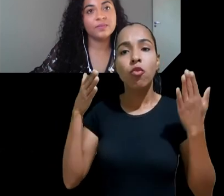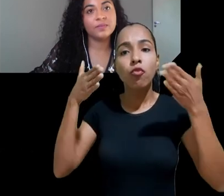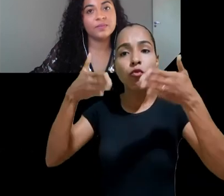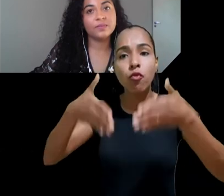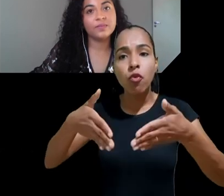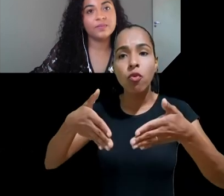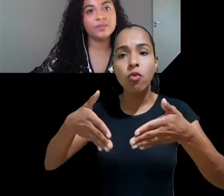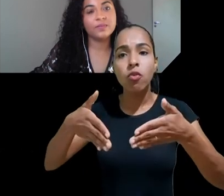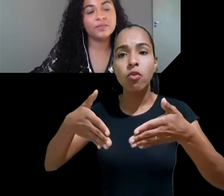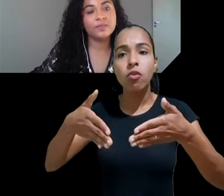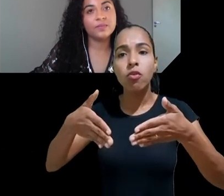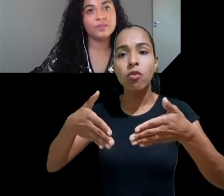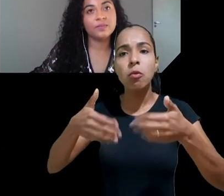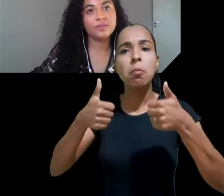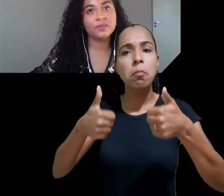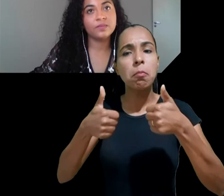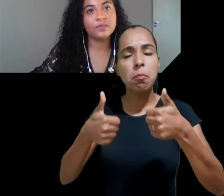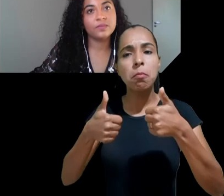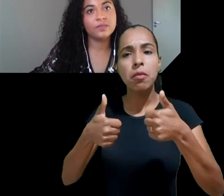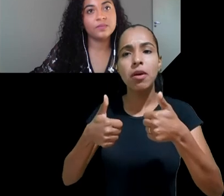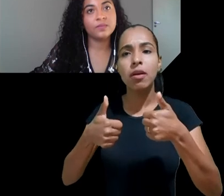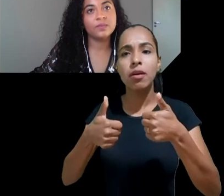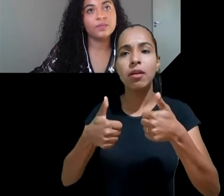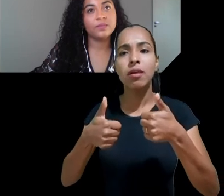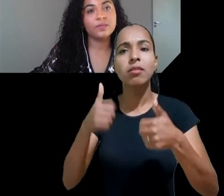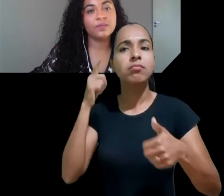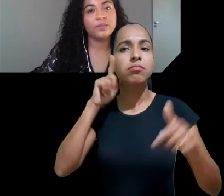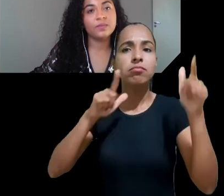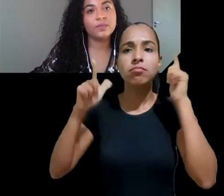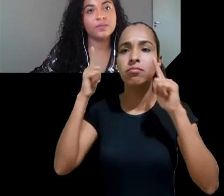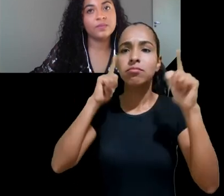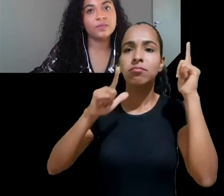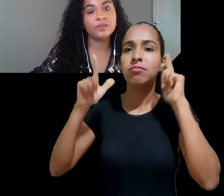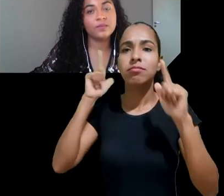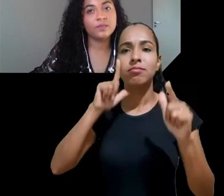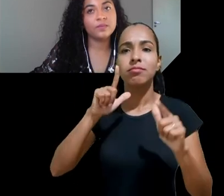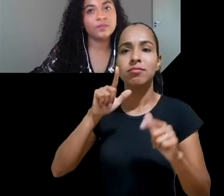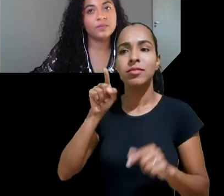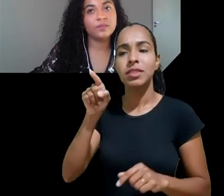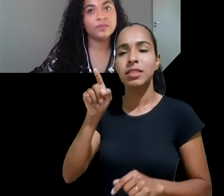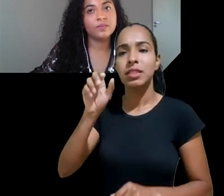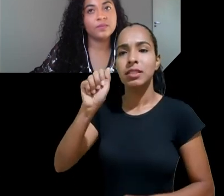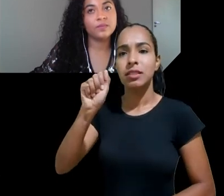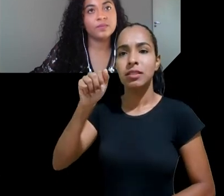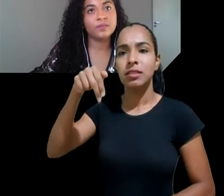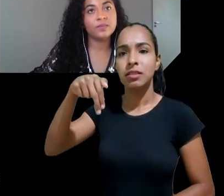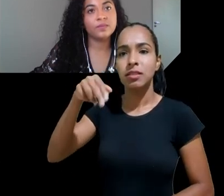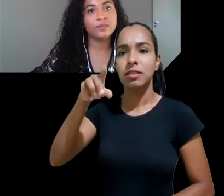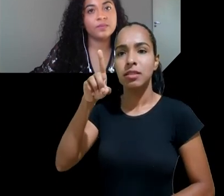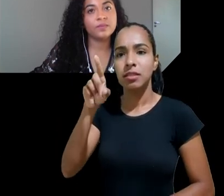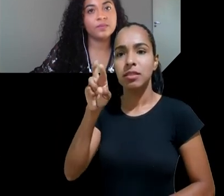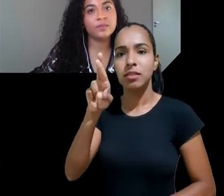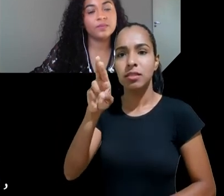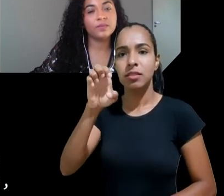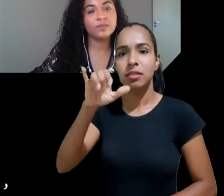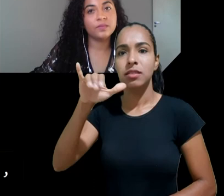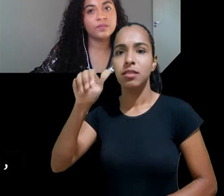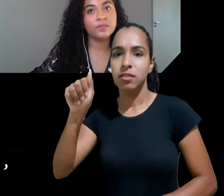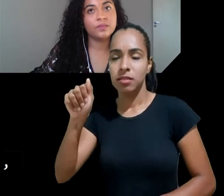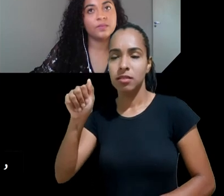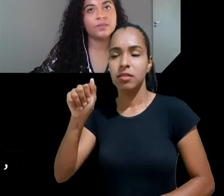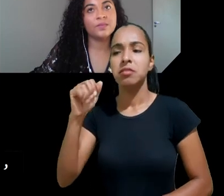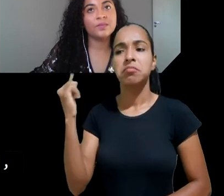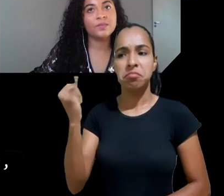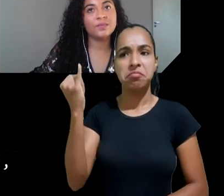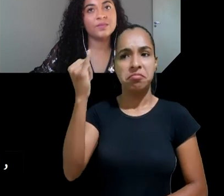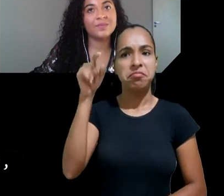cuidadoso e empolgado em especial da Andréia nossa produtora toda a turma da matricial de comunicação do Alana